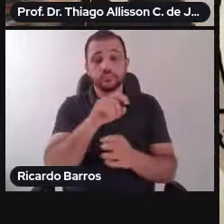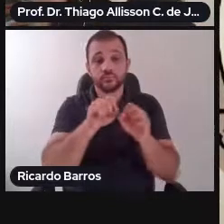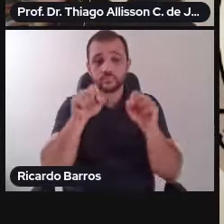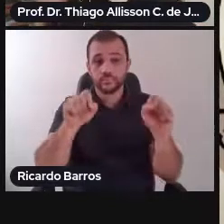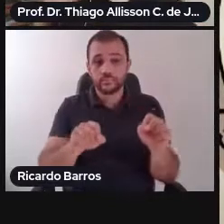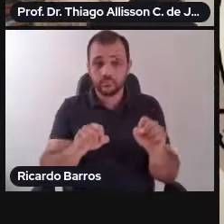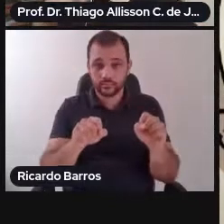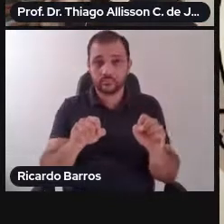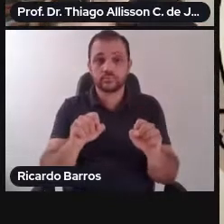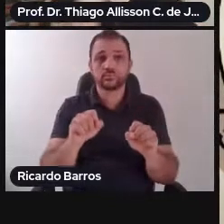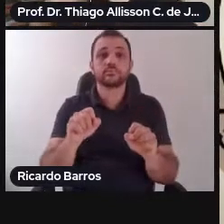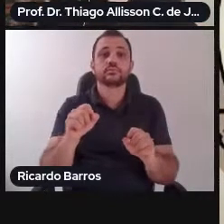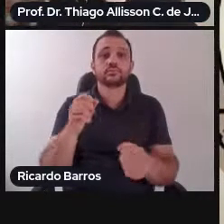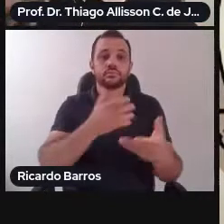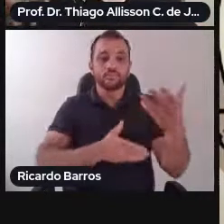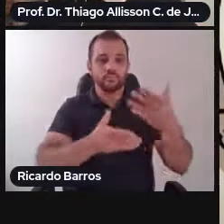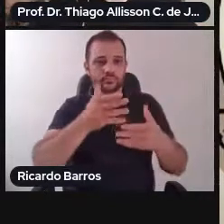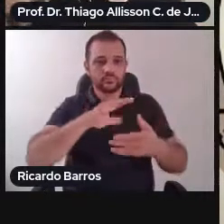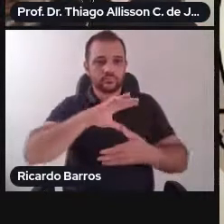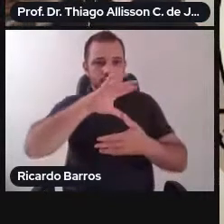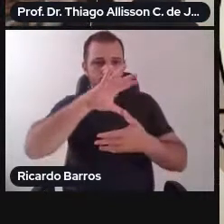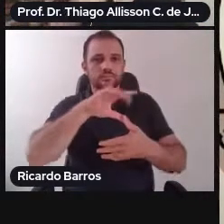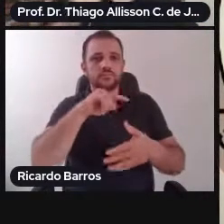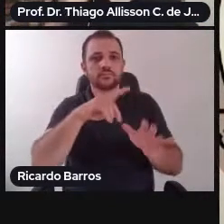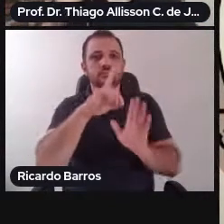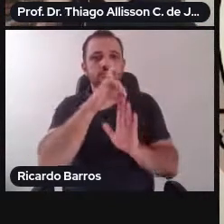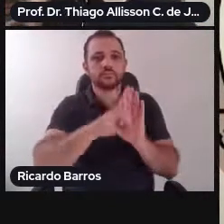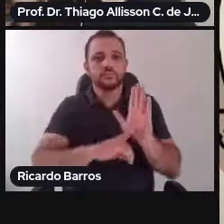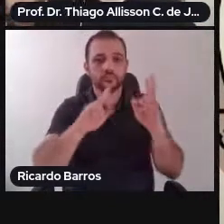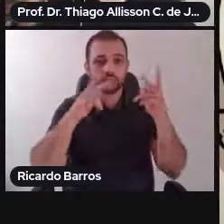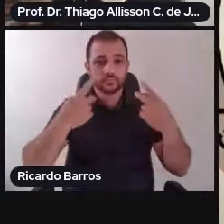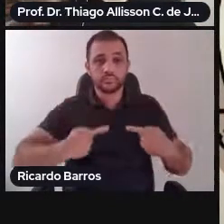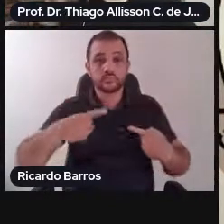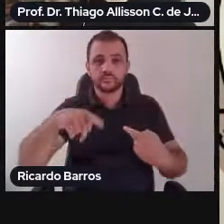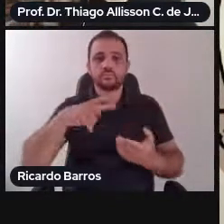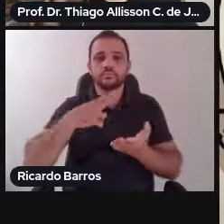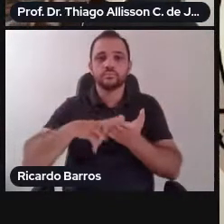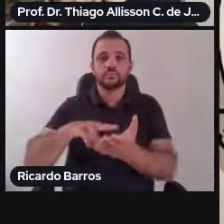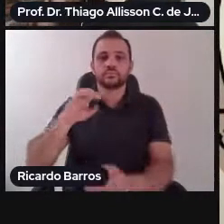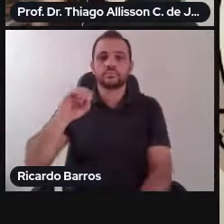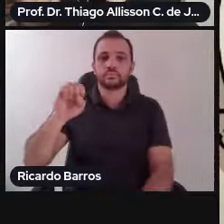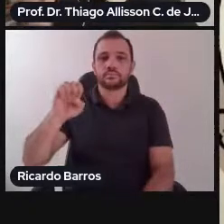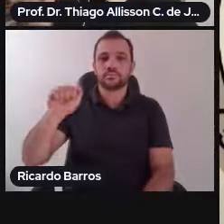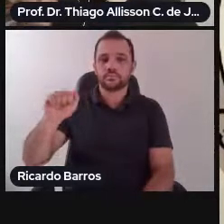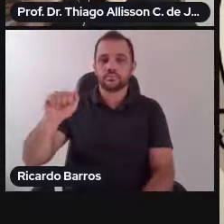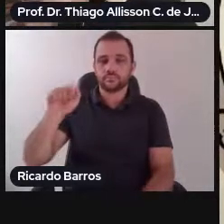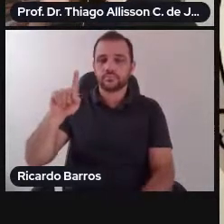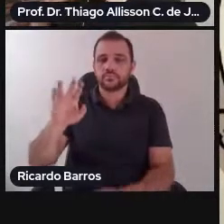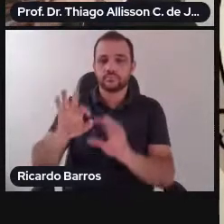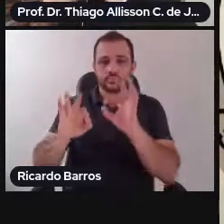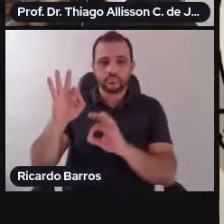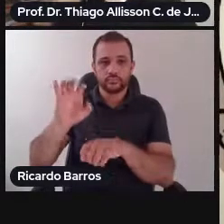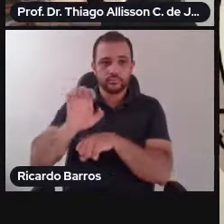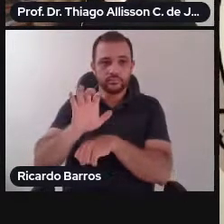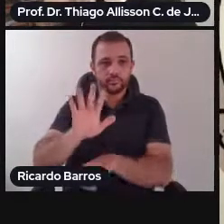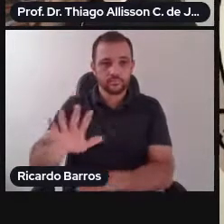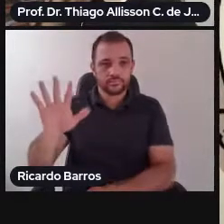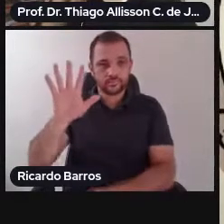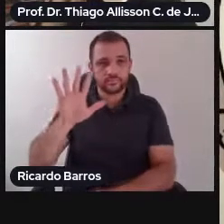humanos é a carta da OEA, Organização dos Estados Americanos, que é a Carta de Bogotá, de